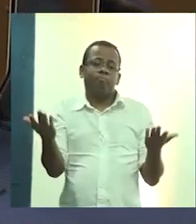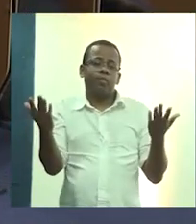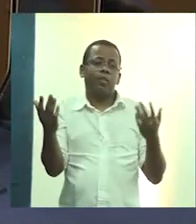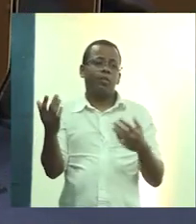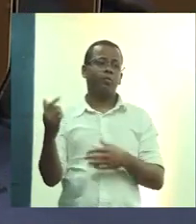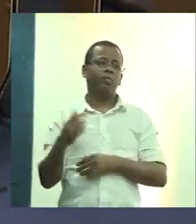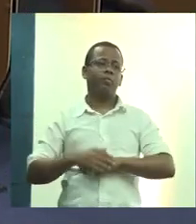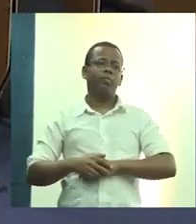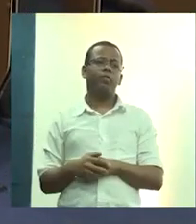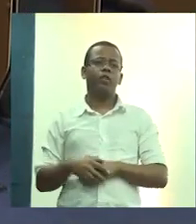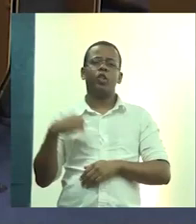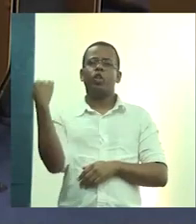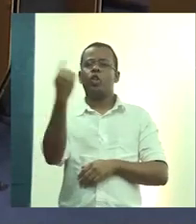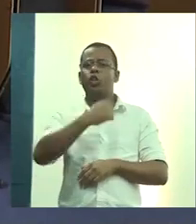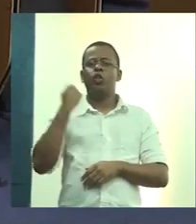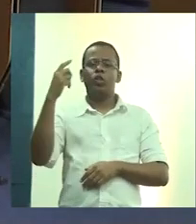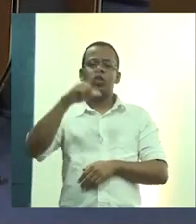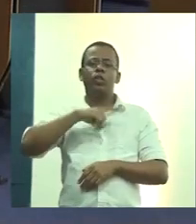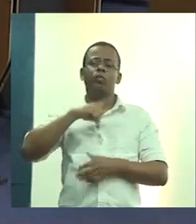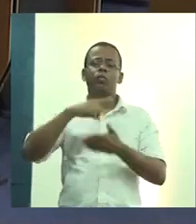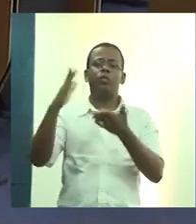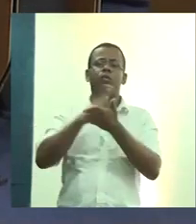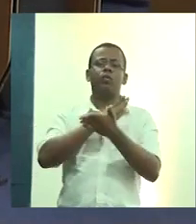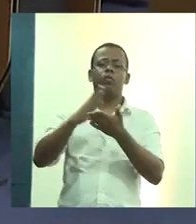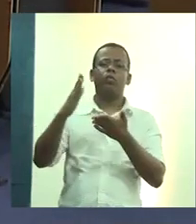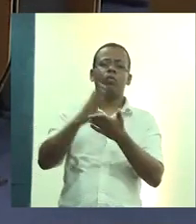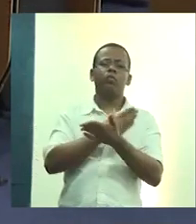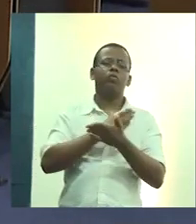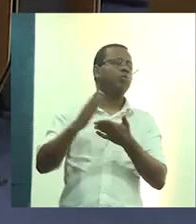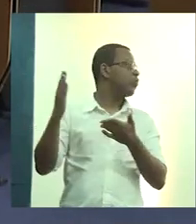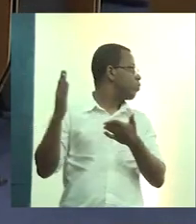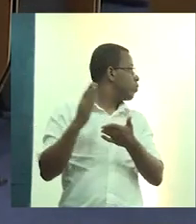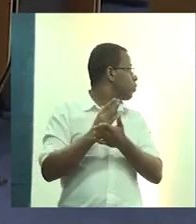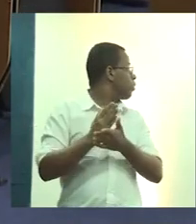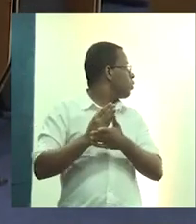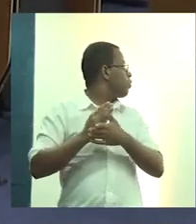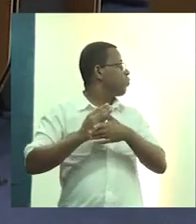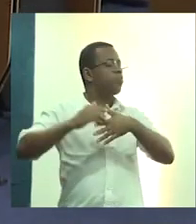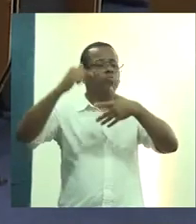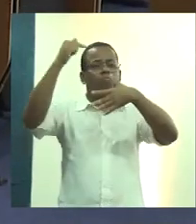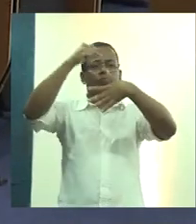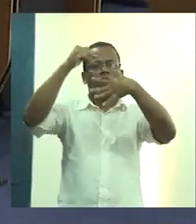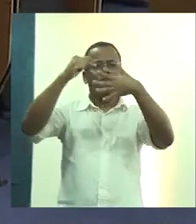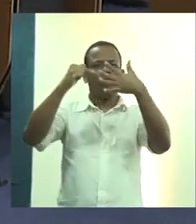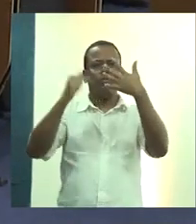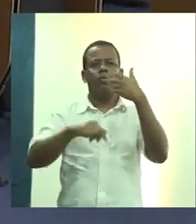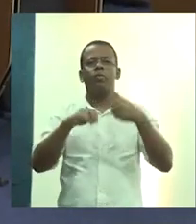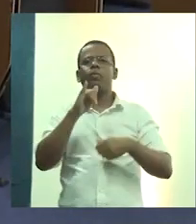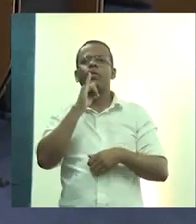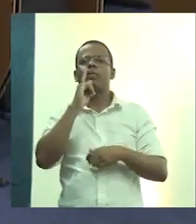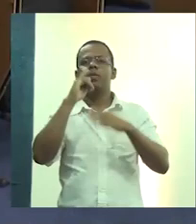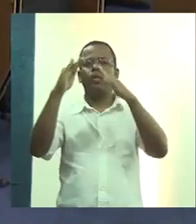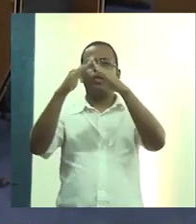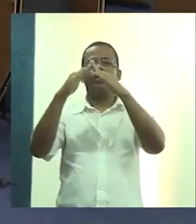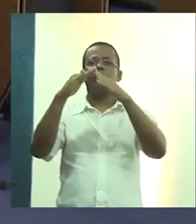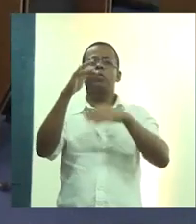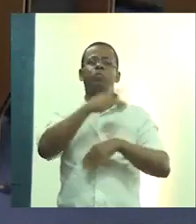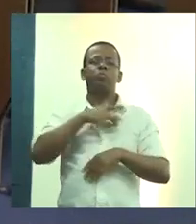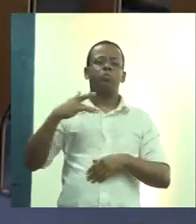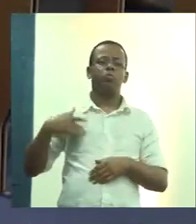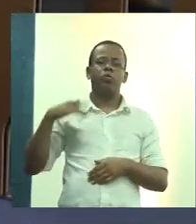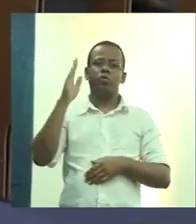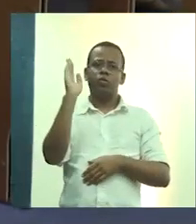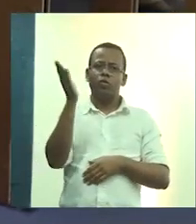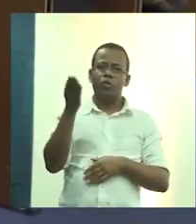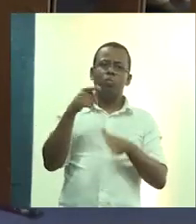Nós temos aqui alguns dos cases que a gente trabalhou. No Casa Saudável, que foi como estartou